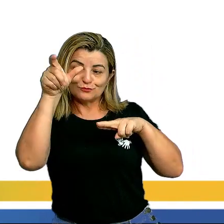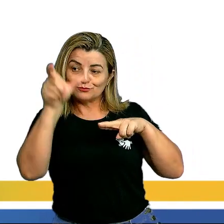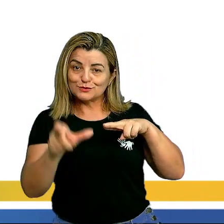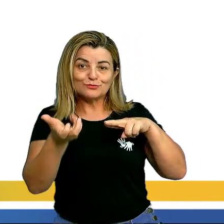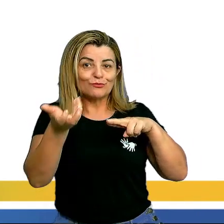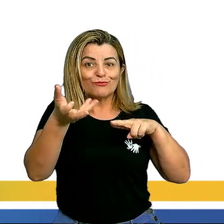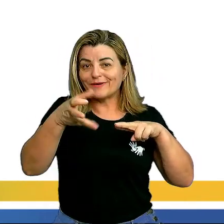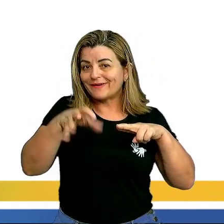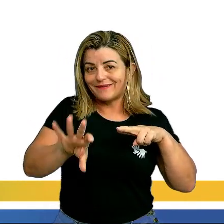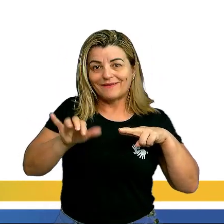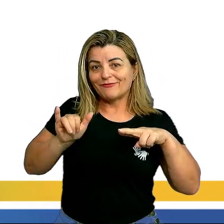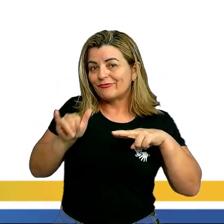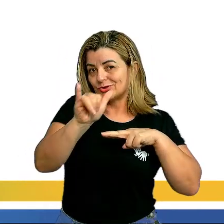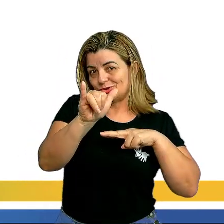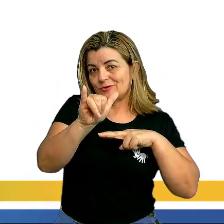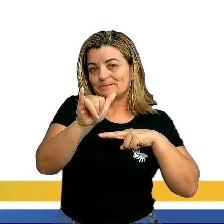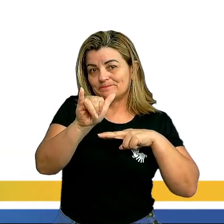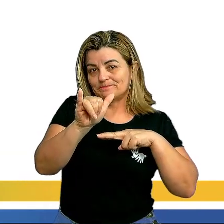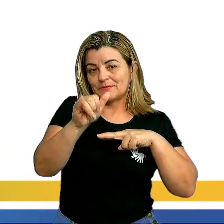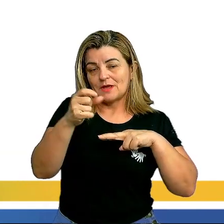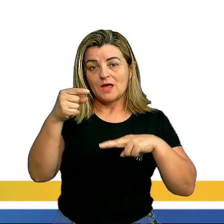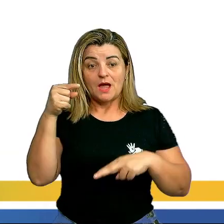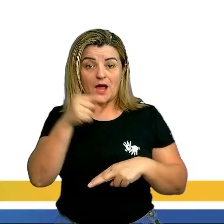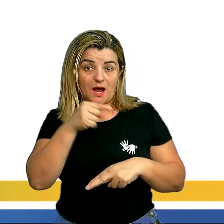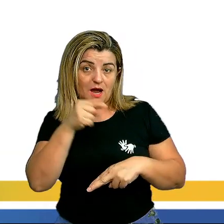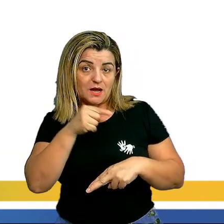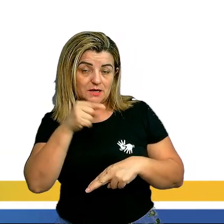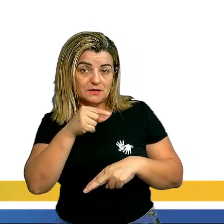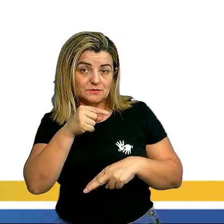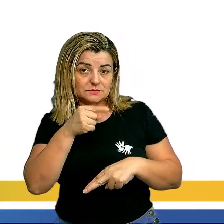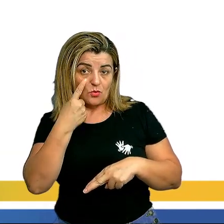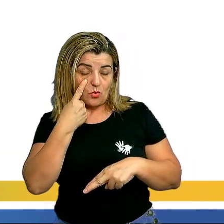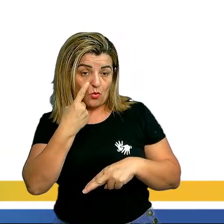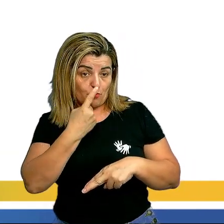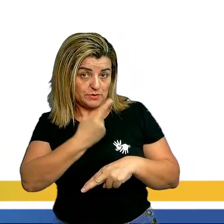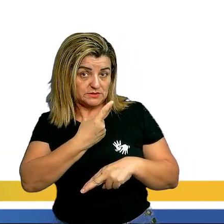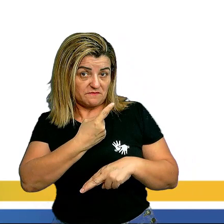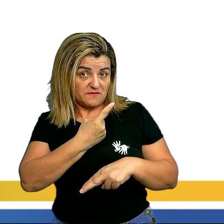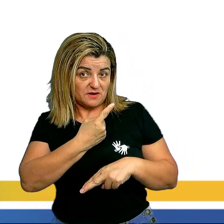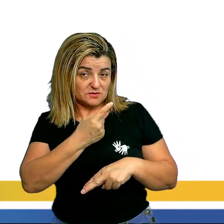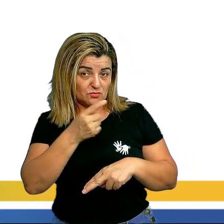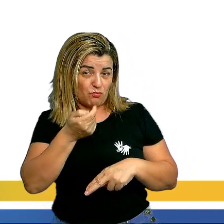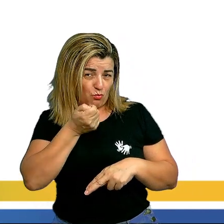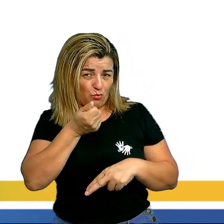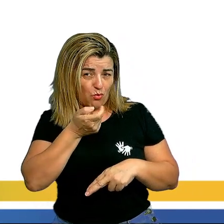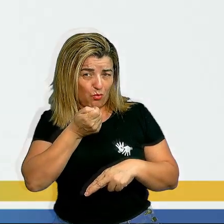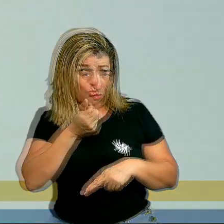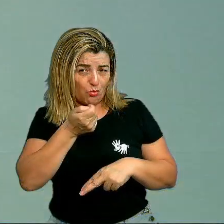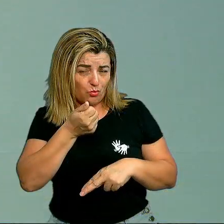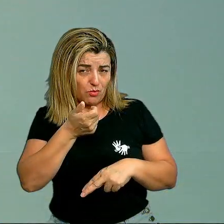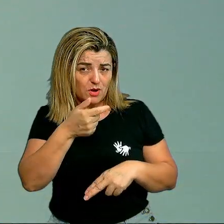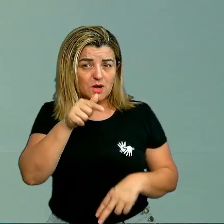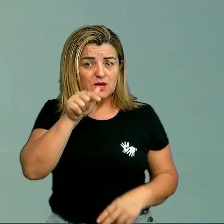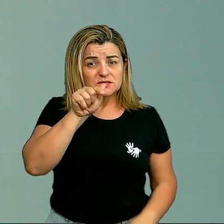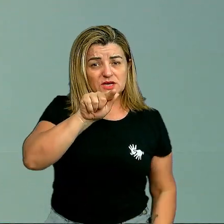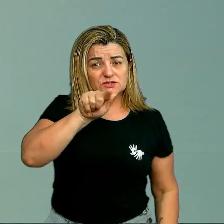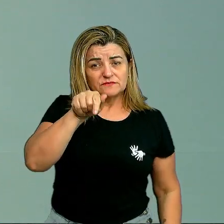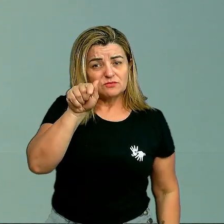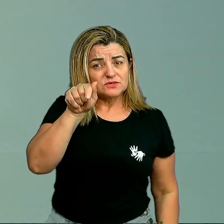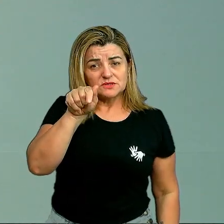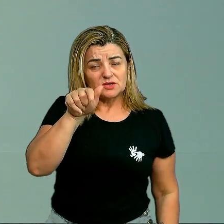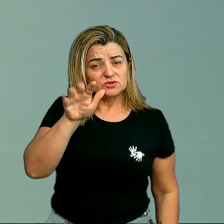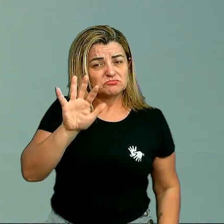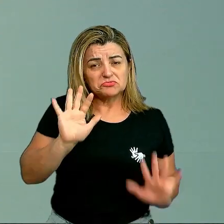para não viajar. Então nesse caso aí, nós podemos ver que ele não é tanto. É 7,7.